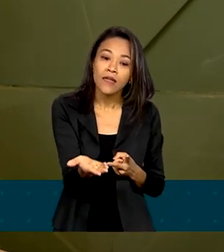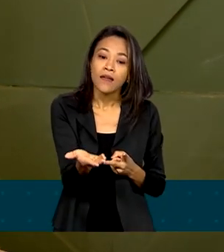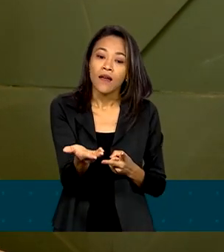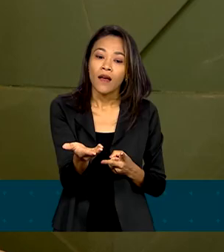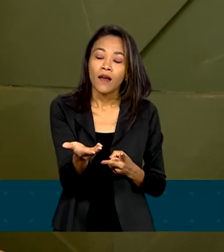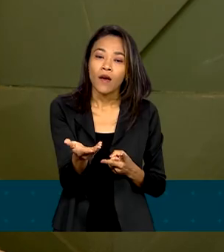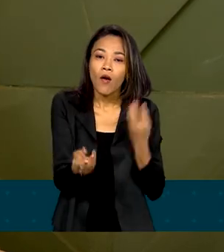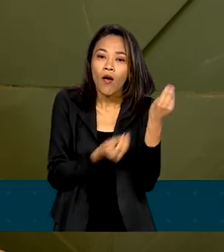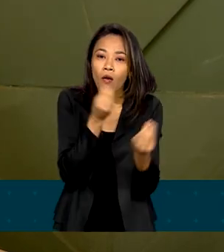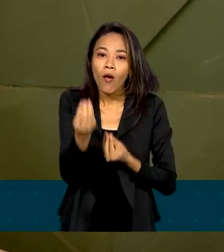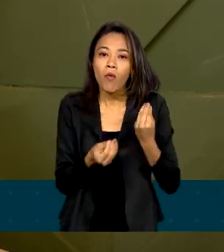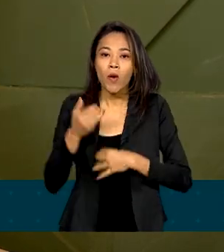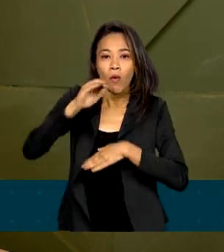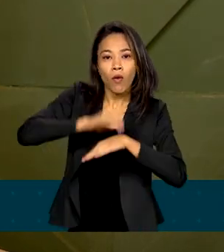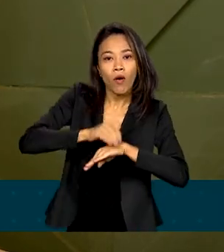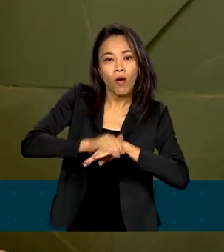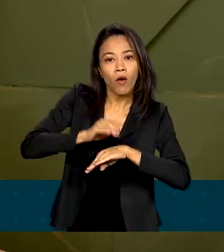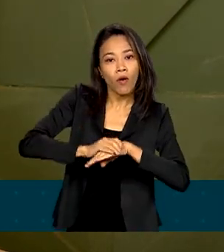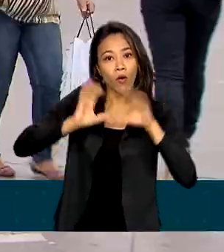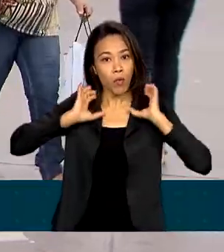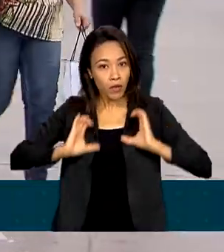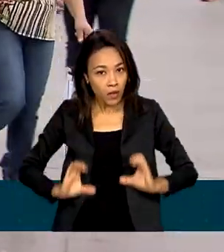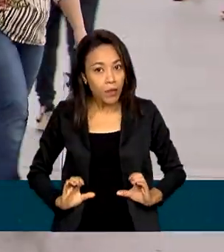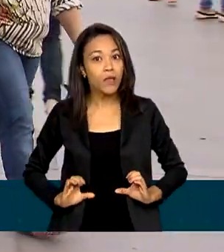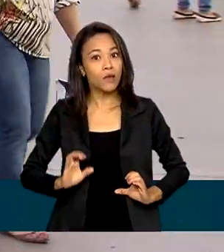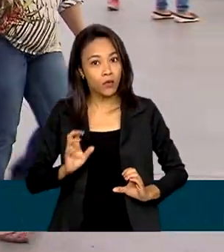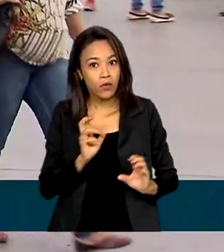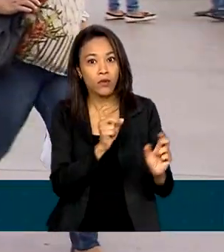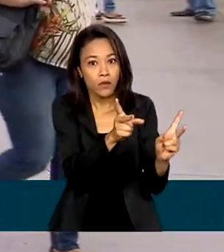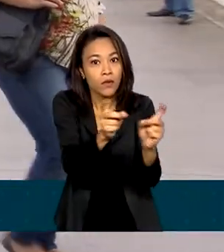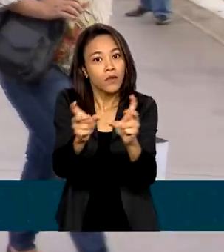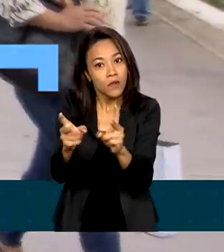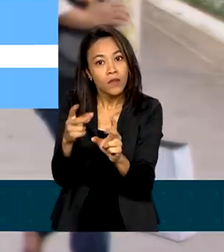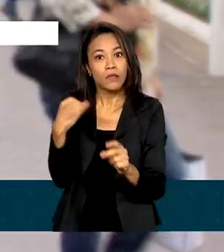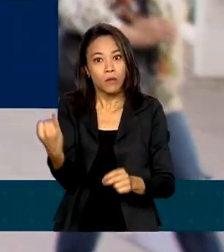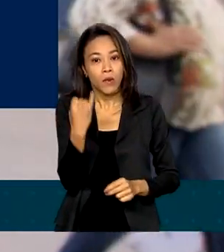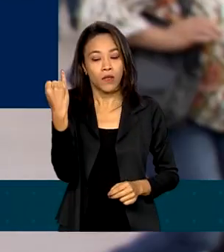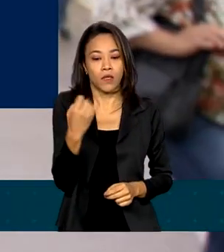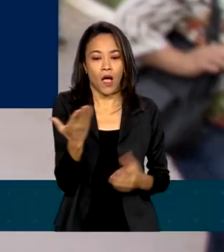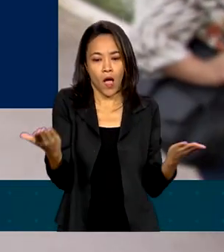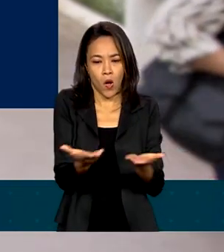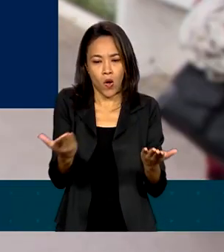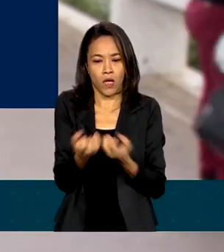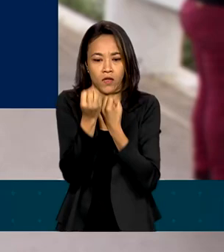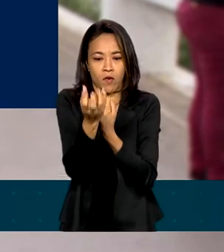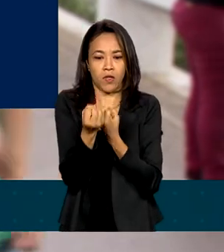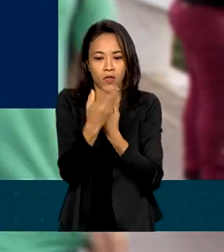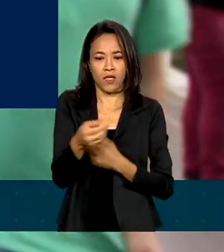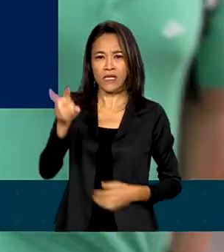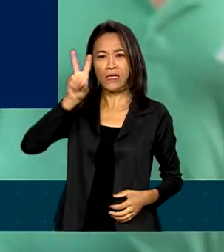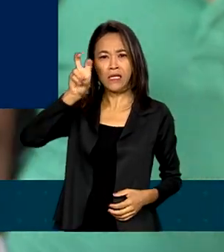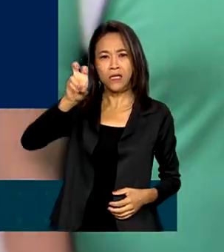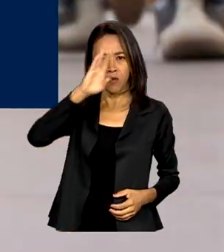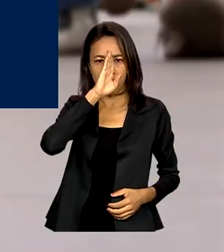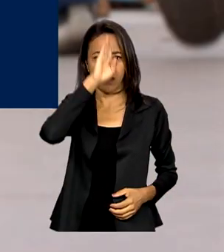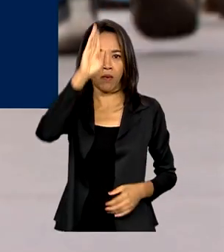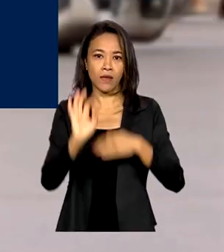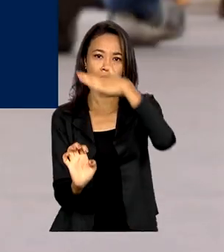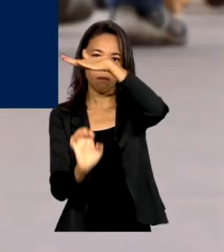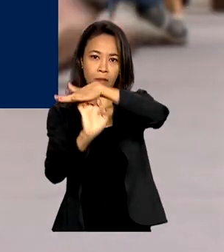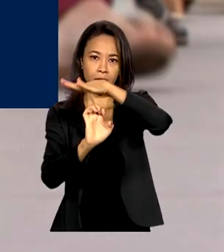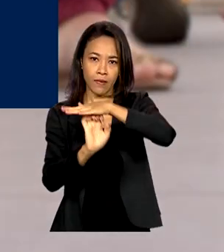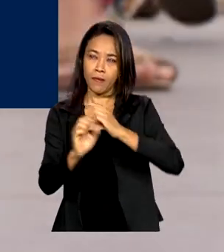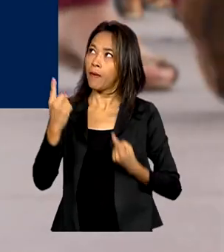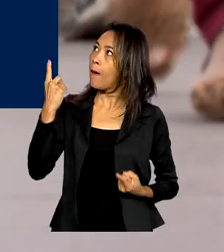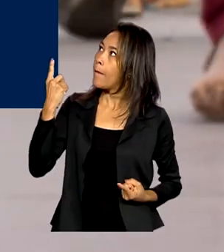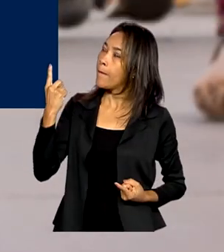cliente se comporta no mercado também, isso é fundamental. Agora as informações das cinco principais empresas gestoras de banco